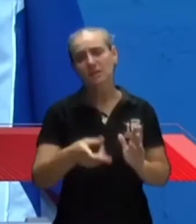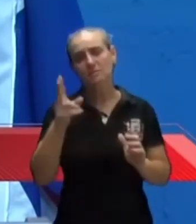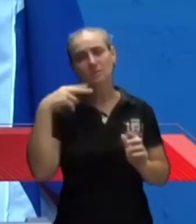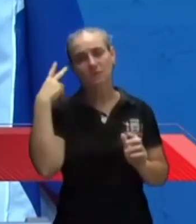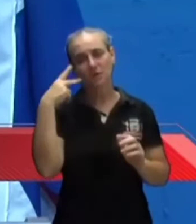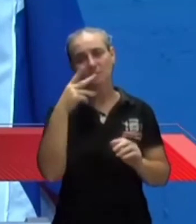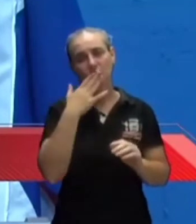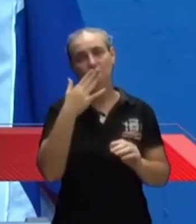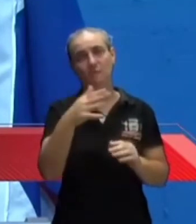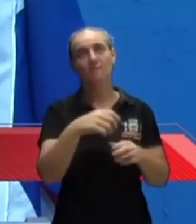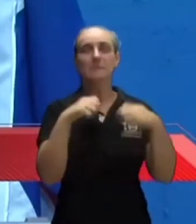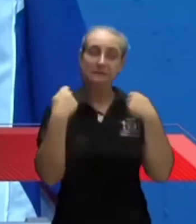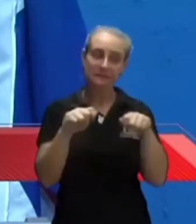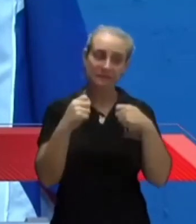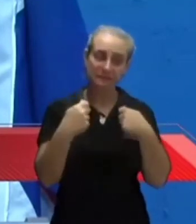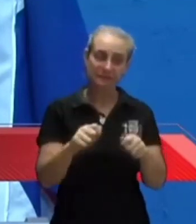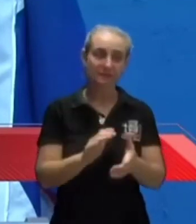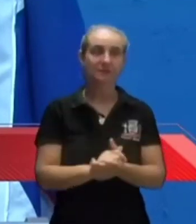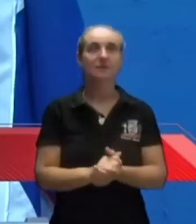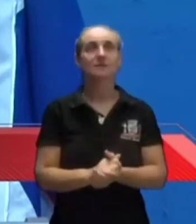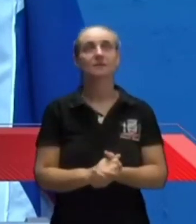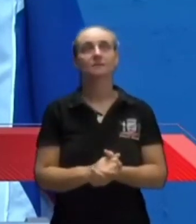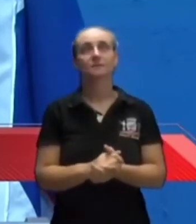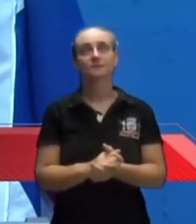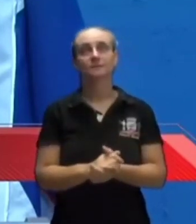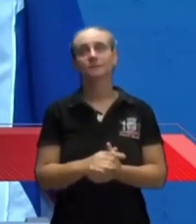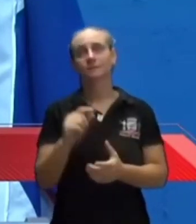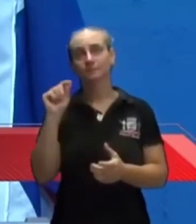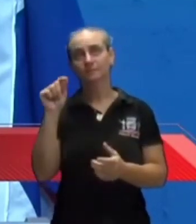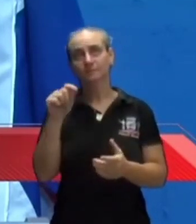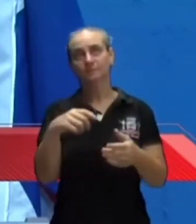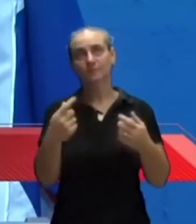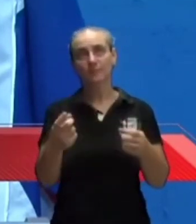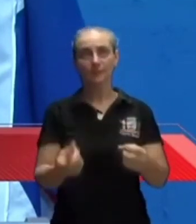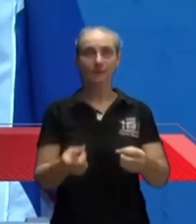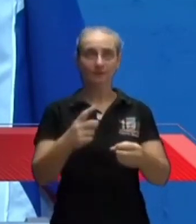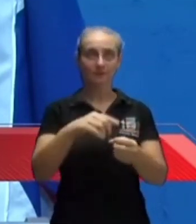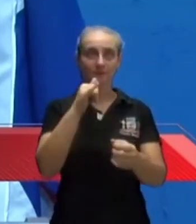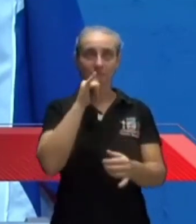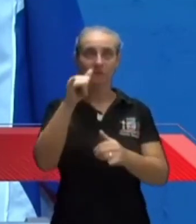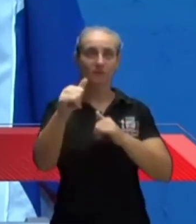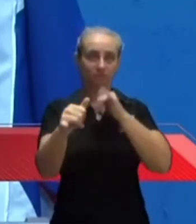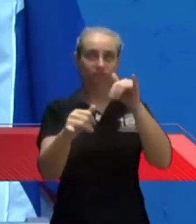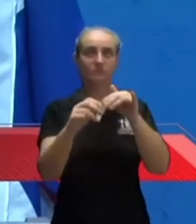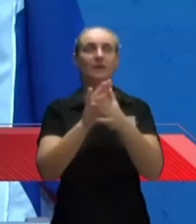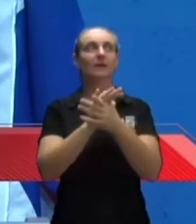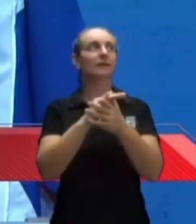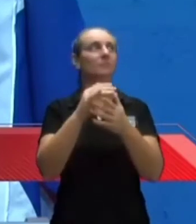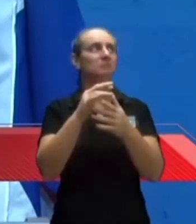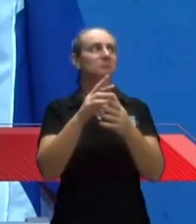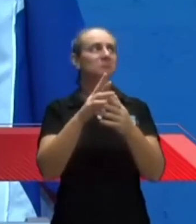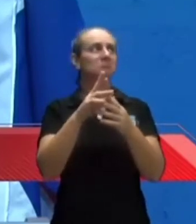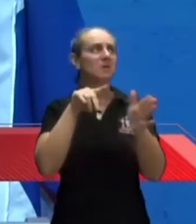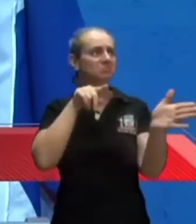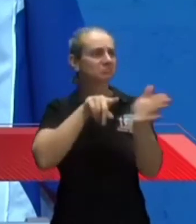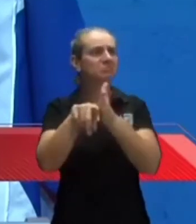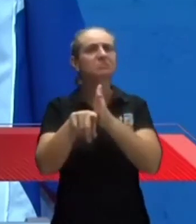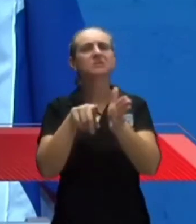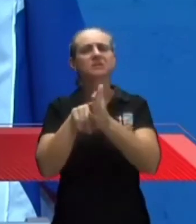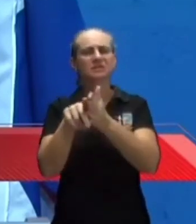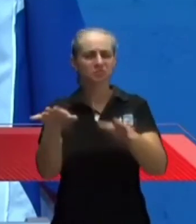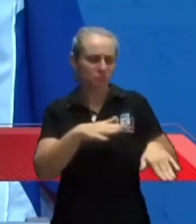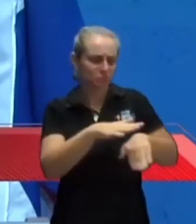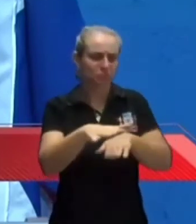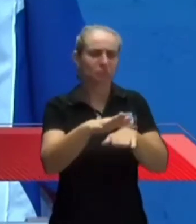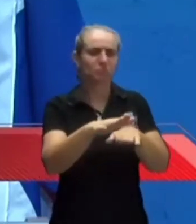merece, não que outros não mereçam, mas essa já vem sendo questionada pelo fluxo de movimento, então que o prefeito